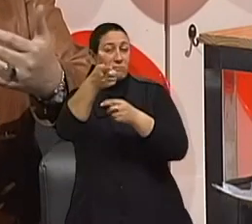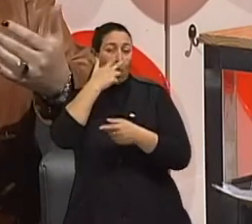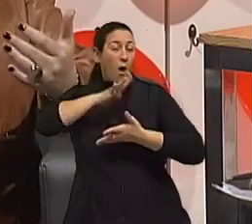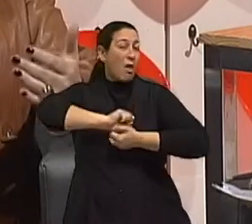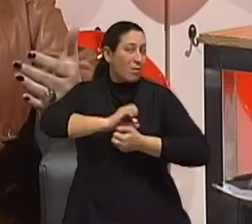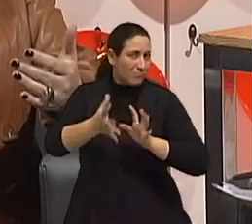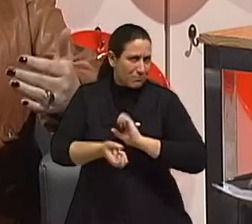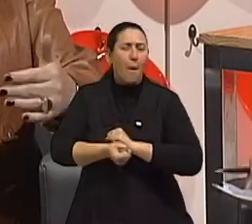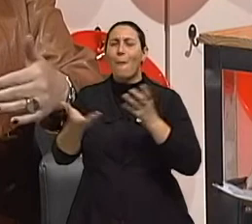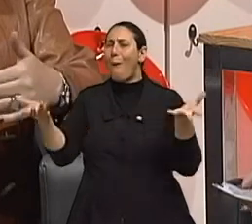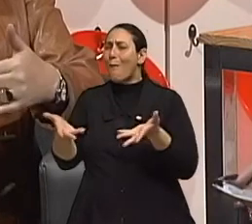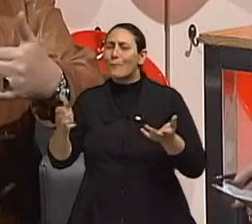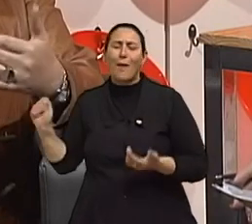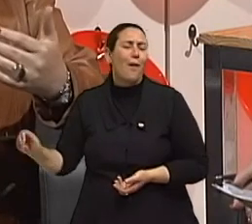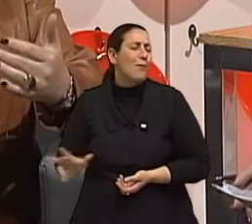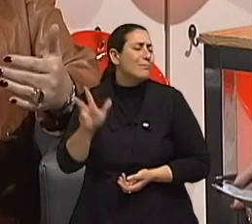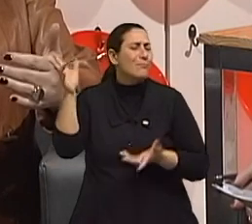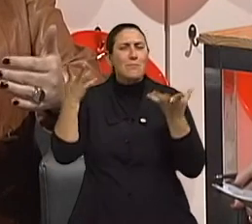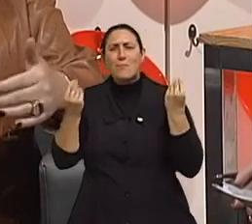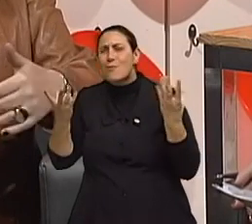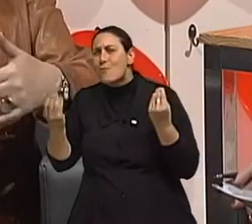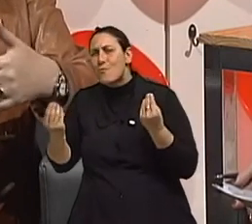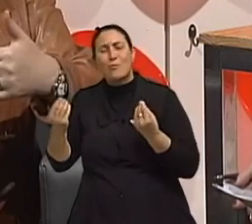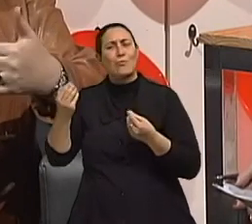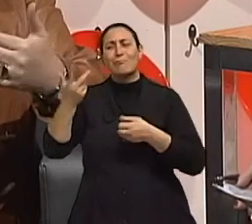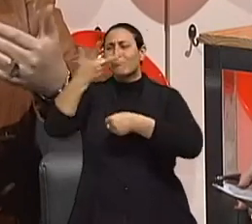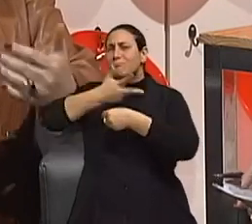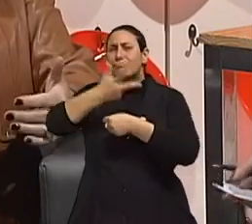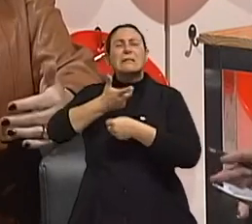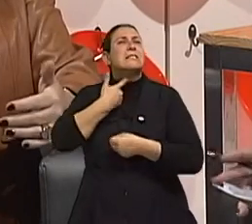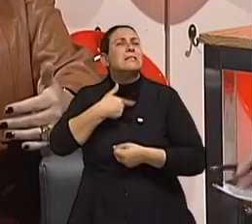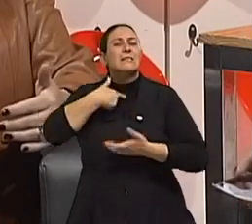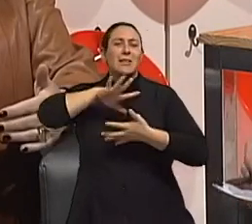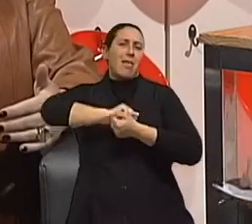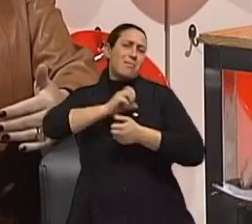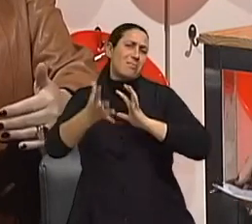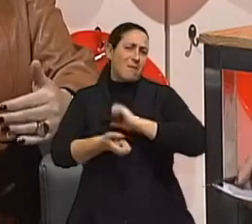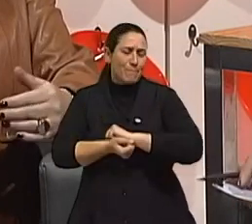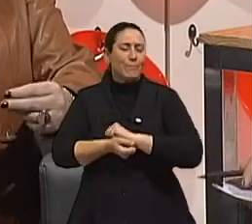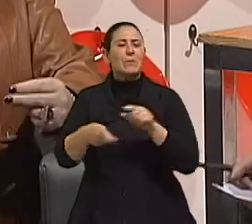está muito valorizado, tem muita procura. As atividades...